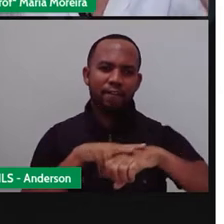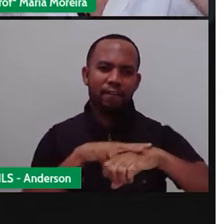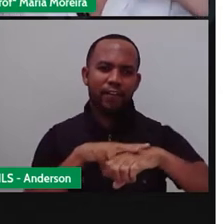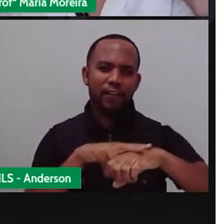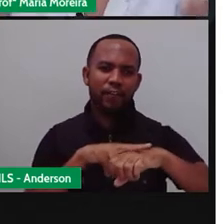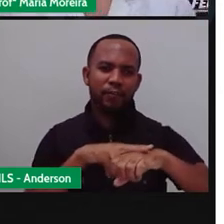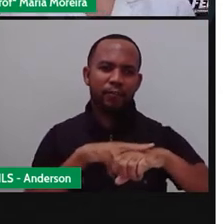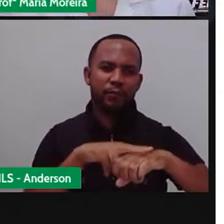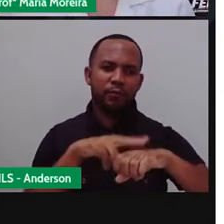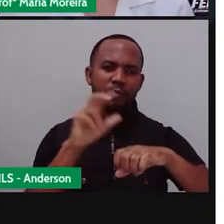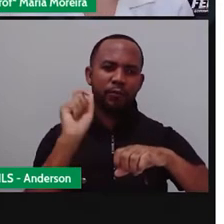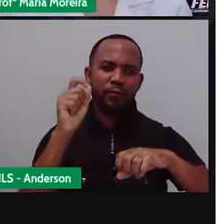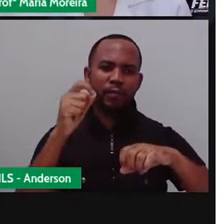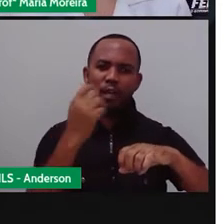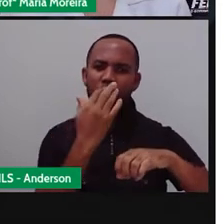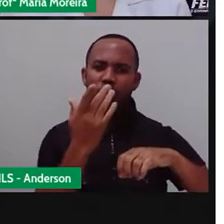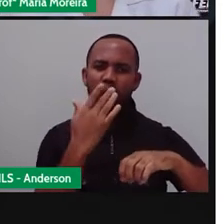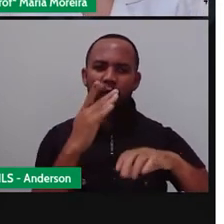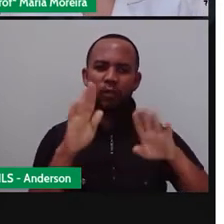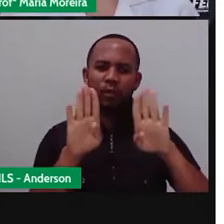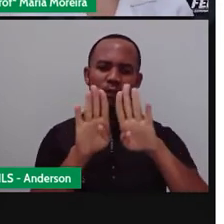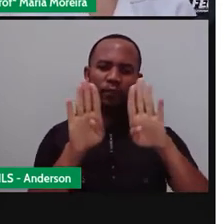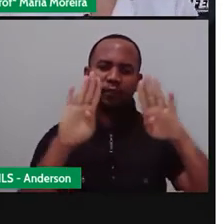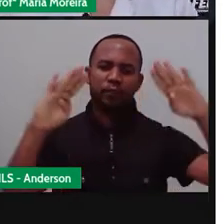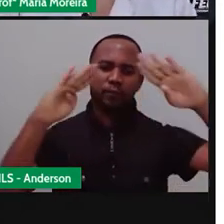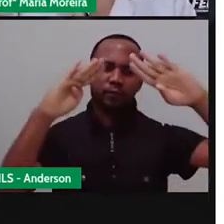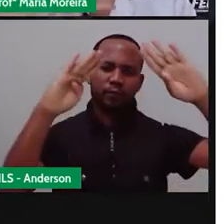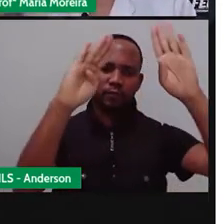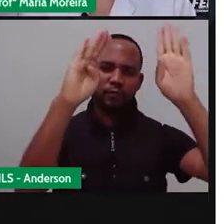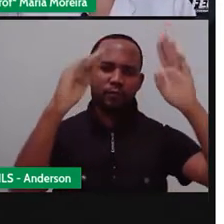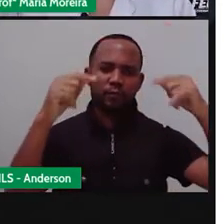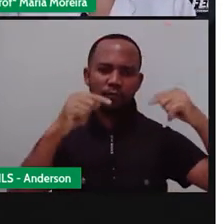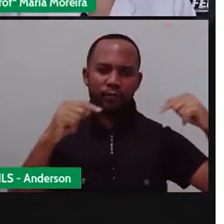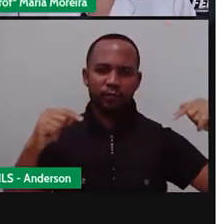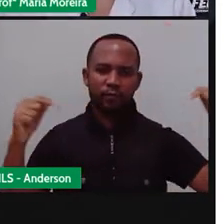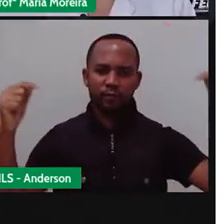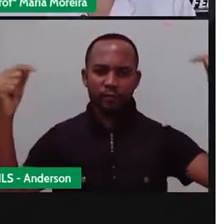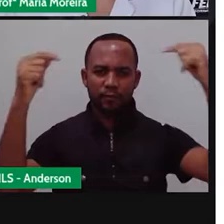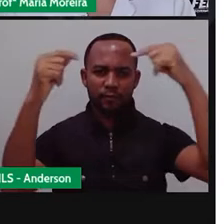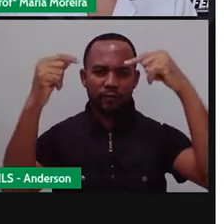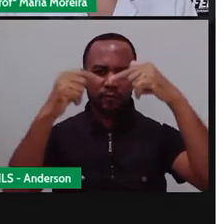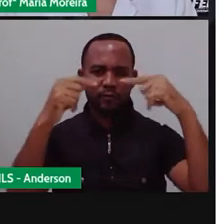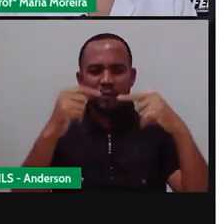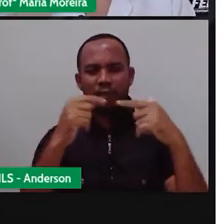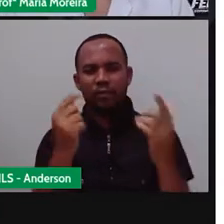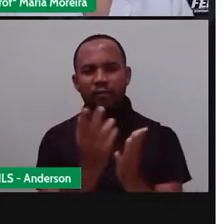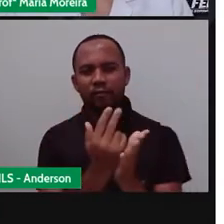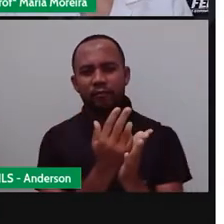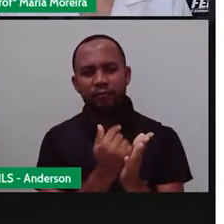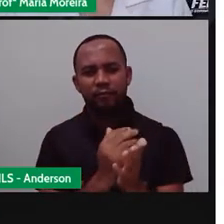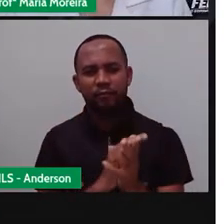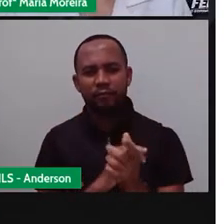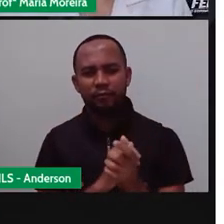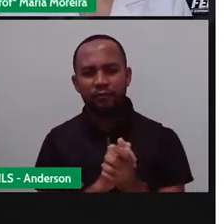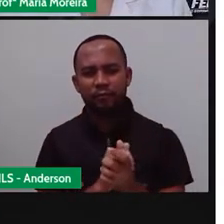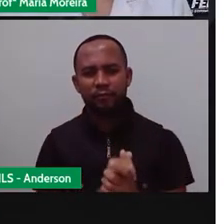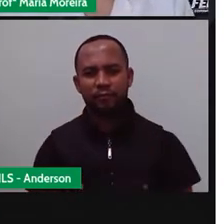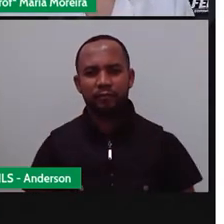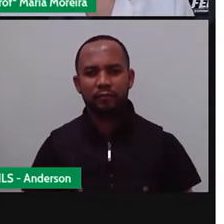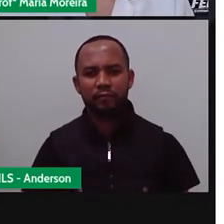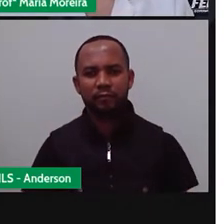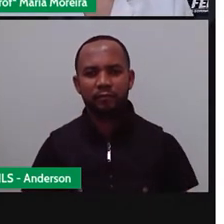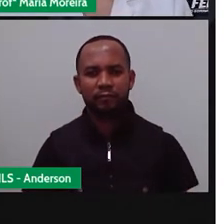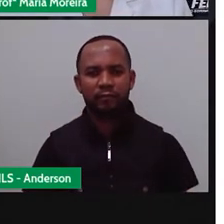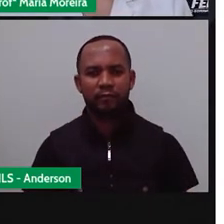eram junção de vidros coloridos, né? E aí tinha essa ligação entre um vidro e outro, que era essa linha preta.